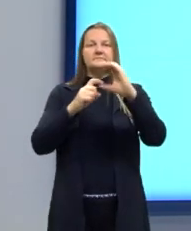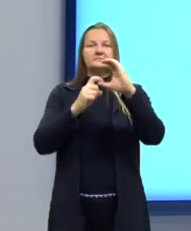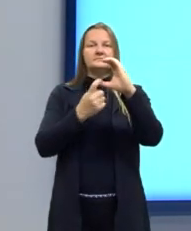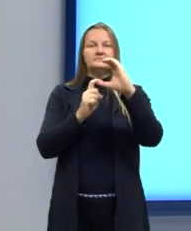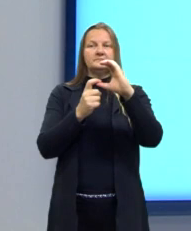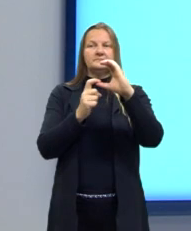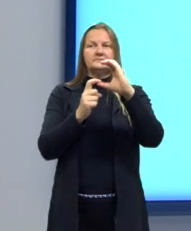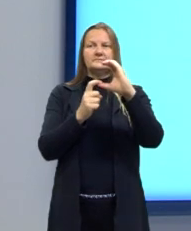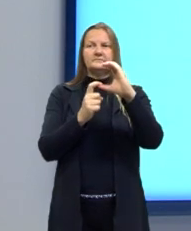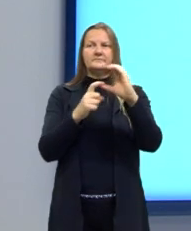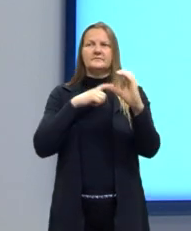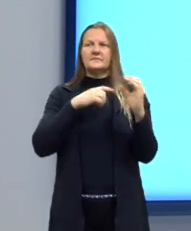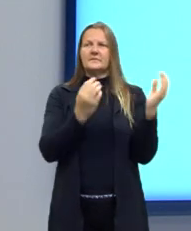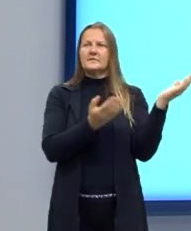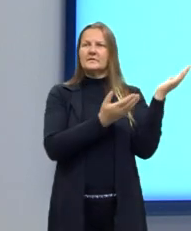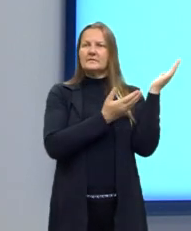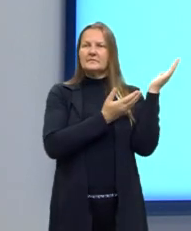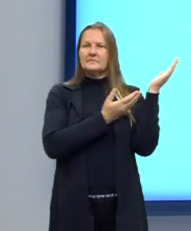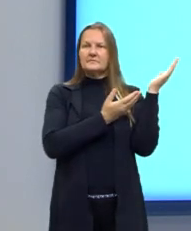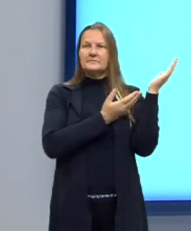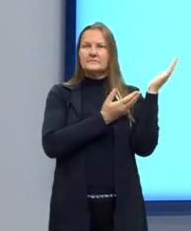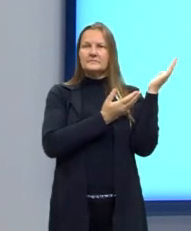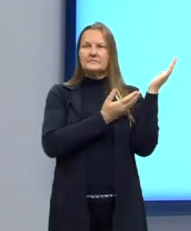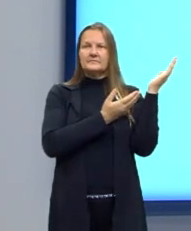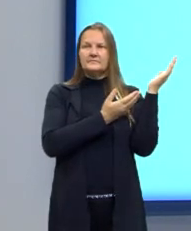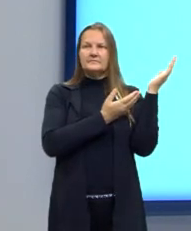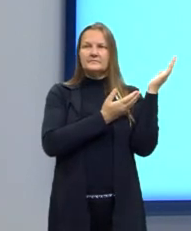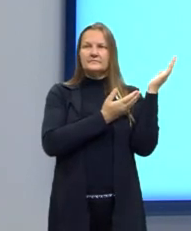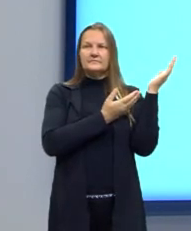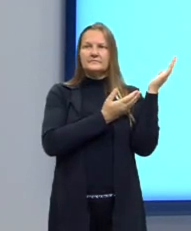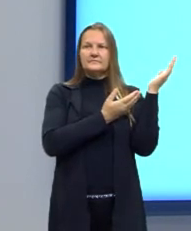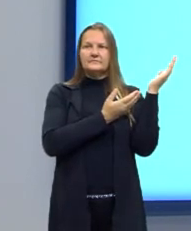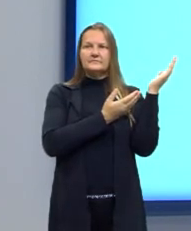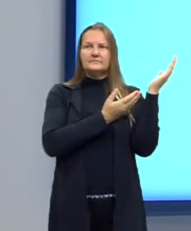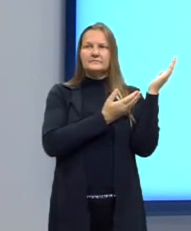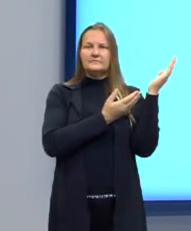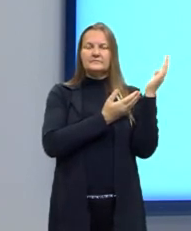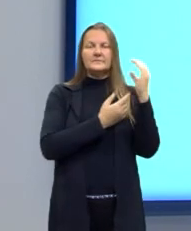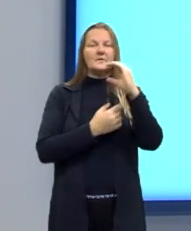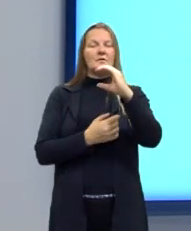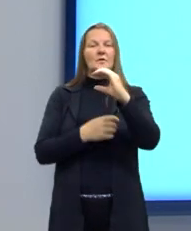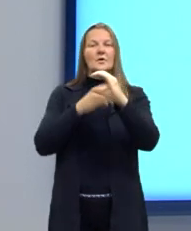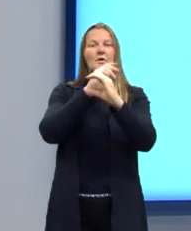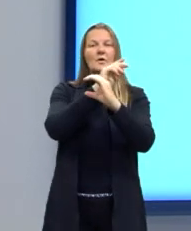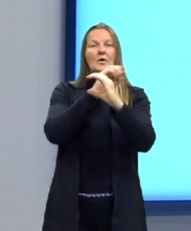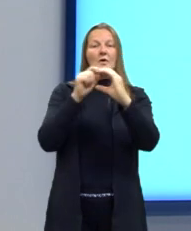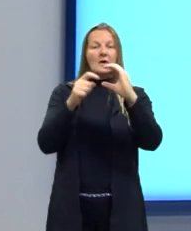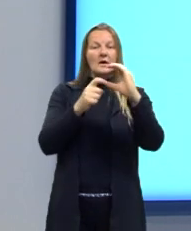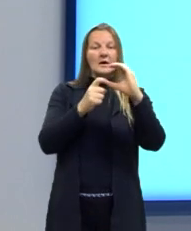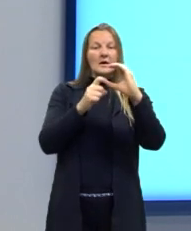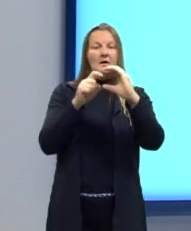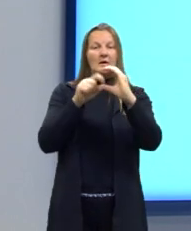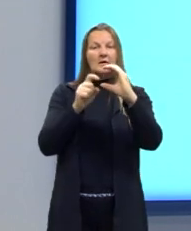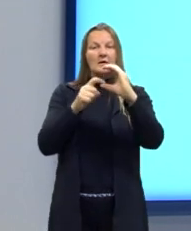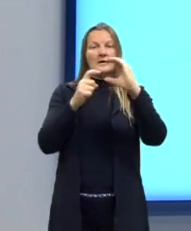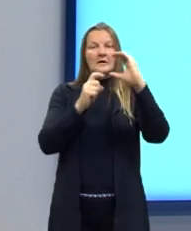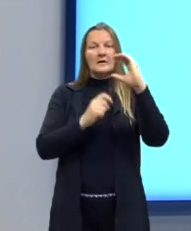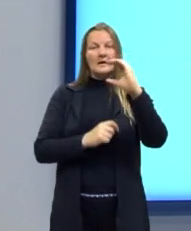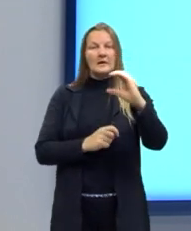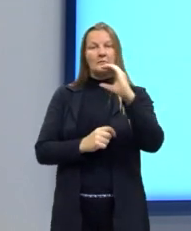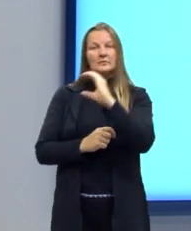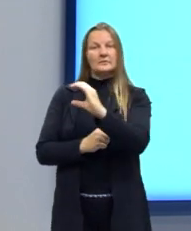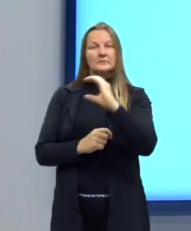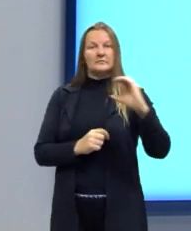eu tenho dois átomos de carbono e um átomo de nitrogênio. Aqui está a presença dos dois hidrogênios,